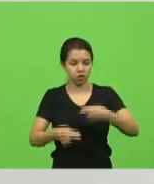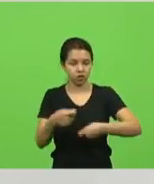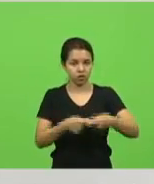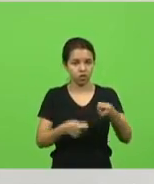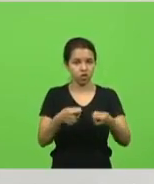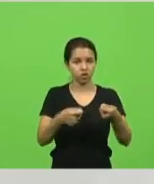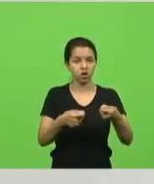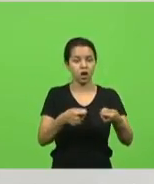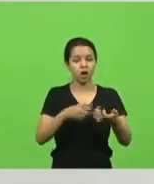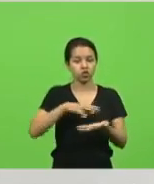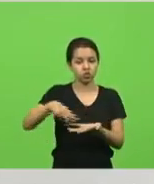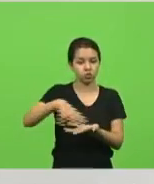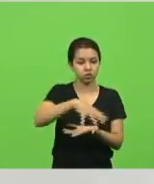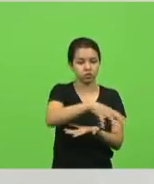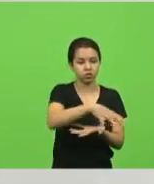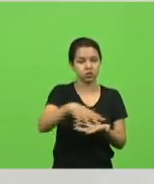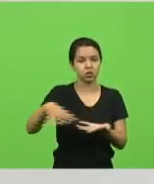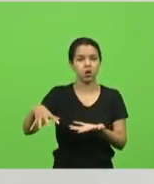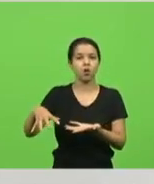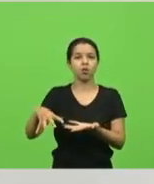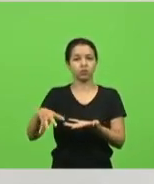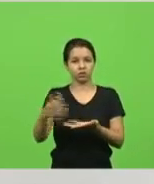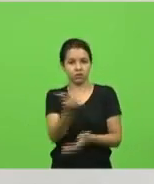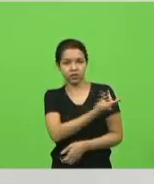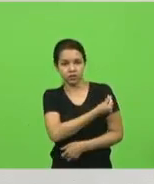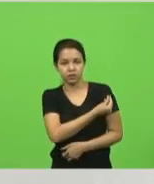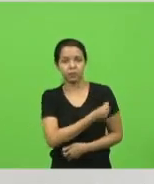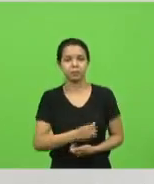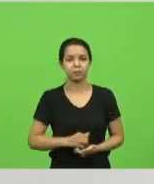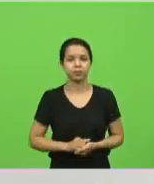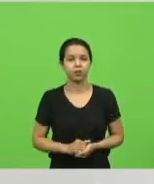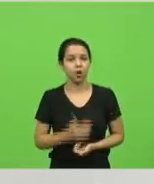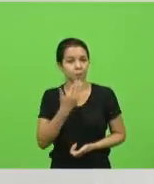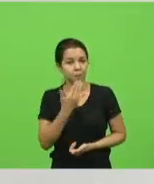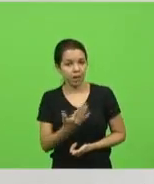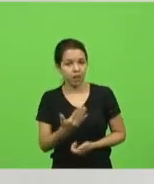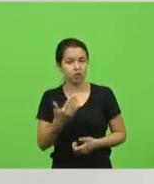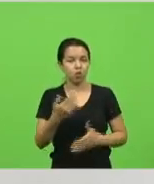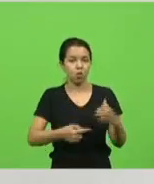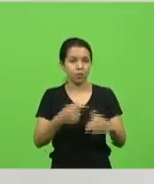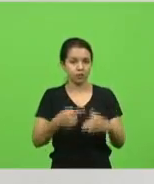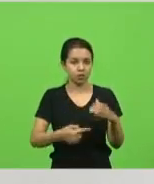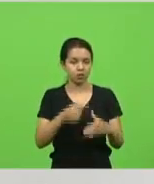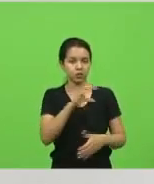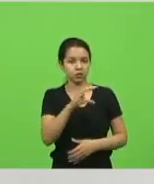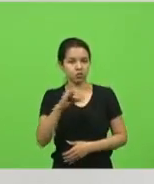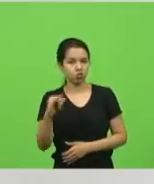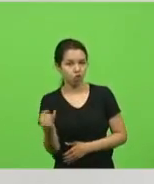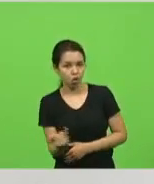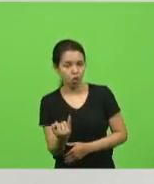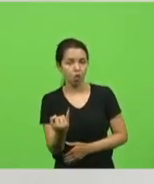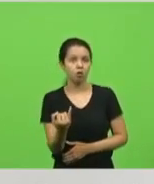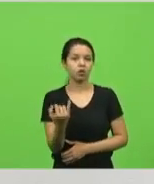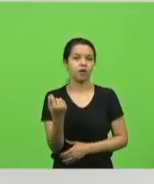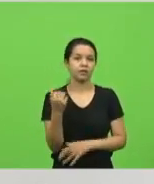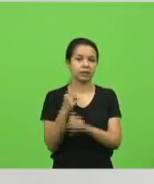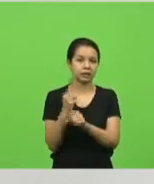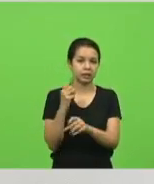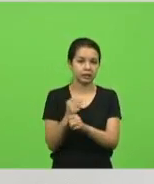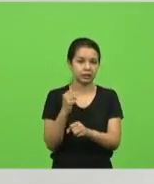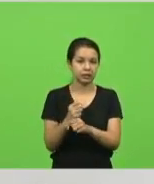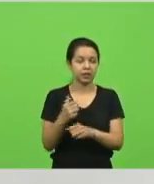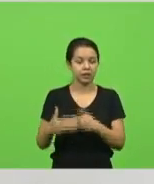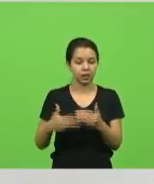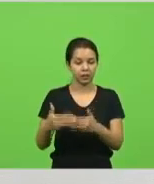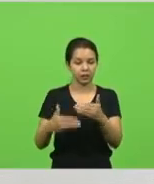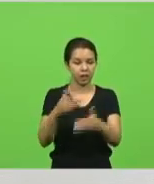Então, estamos trabalhando, peço aos membros das comissões CCJ, na Comissão de Finanças, onde vai tramitar esse PL